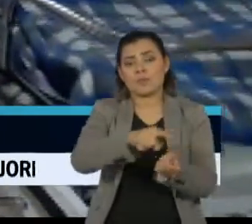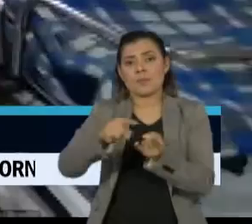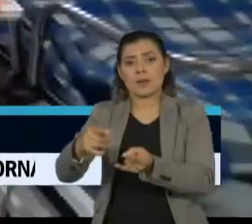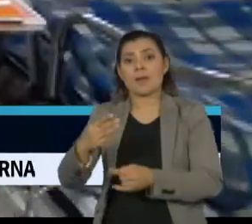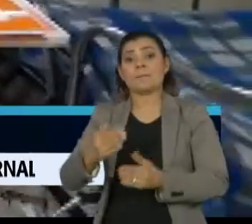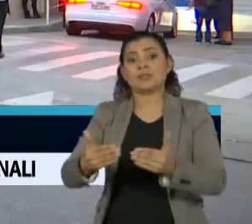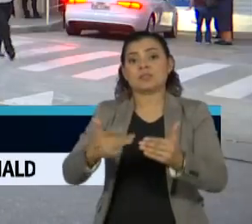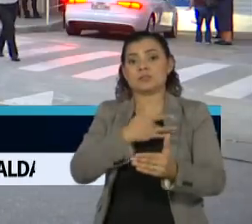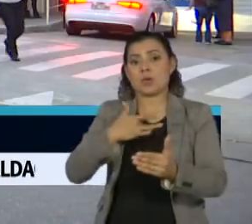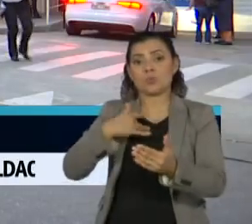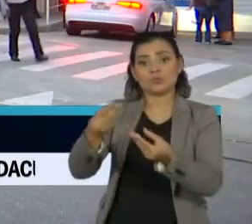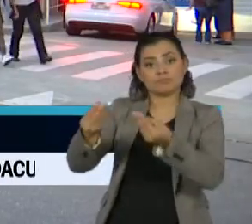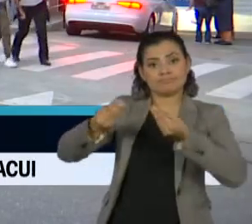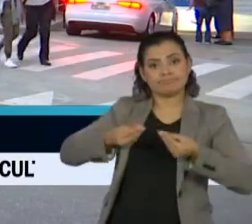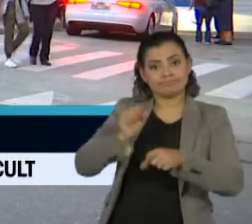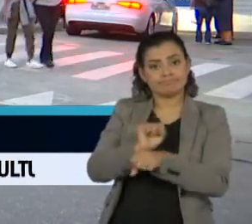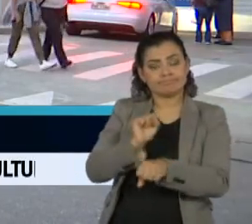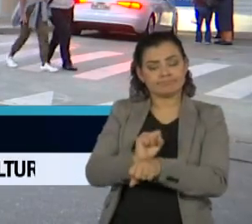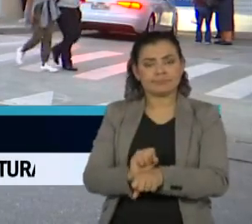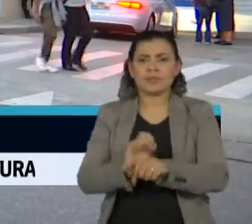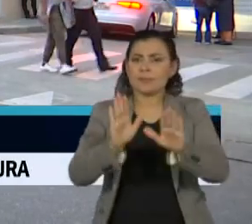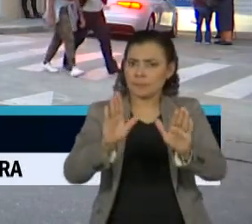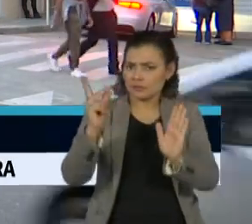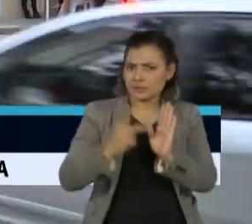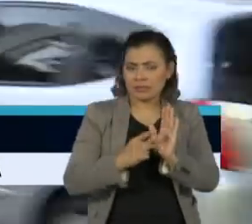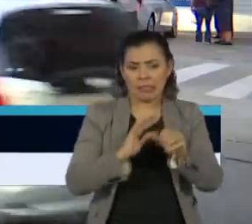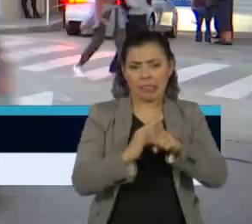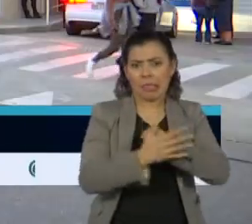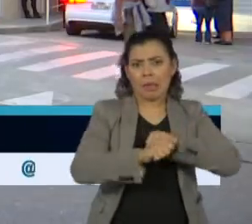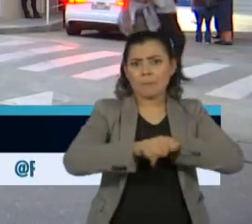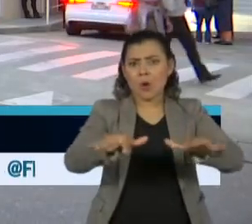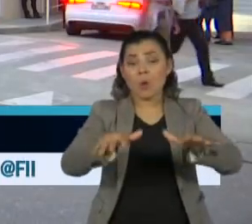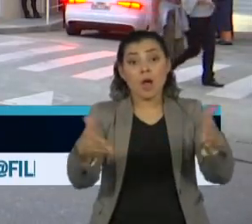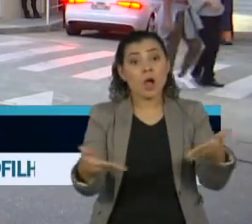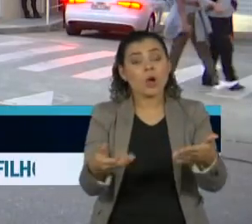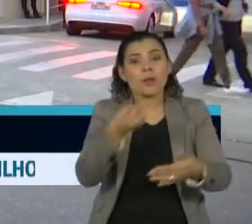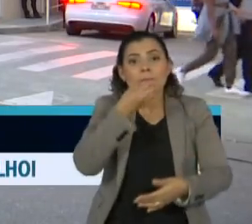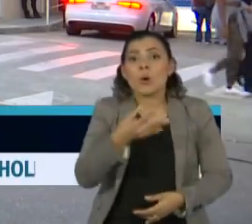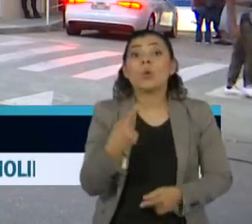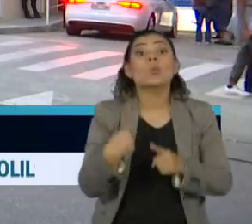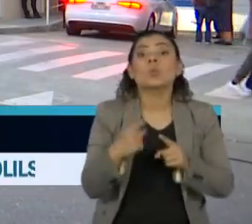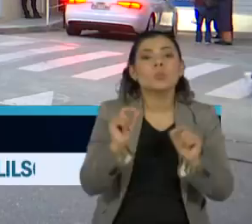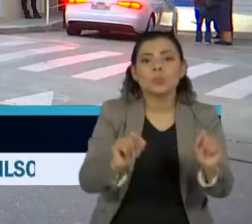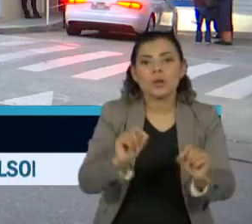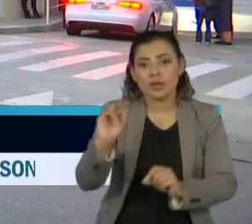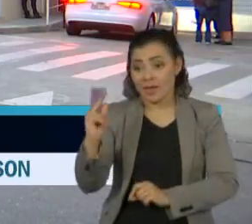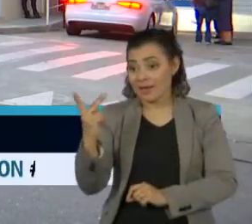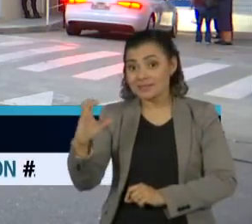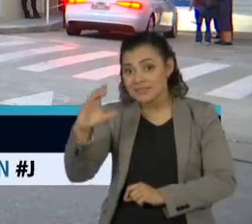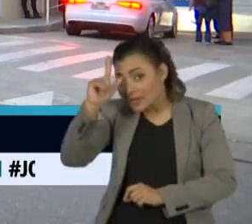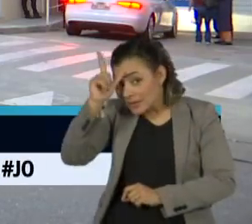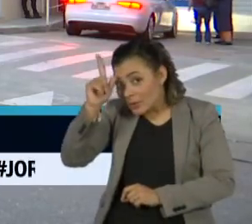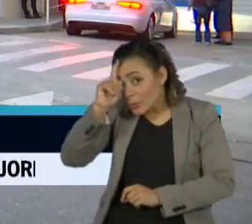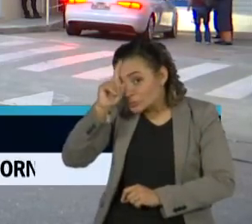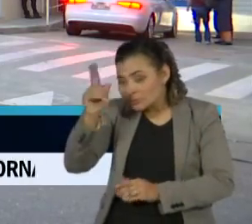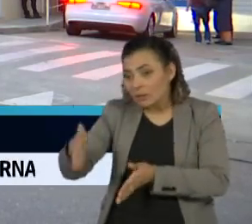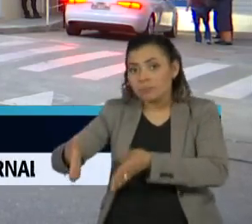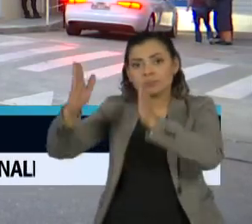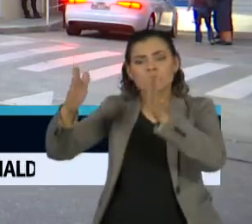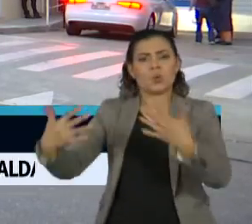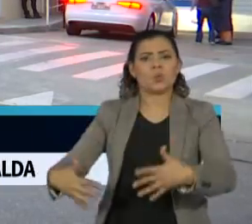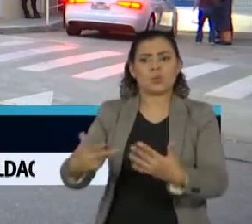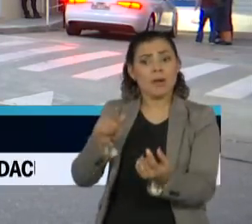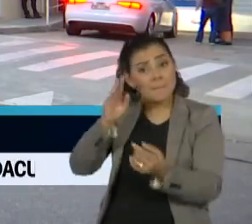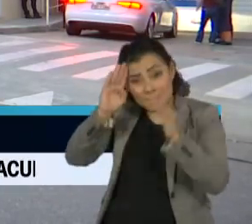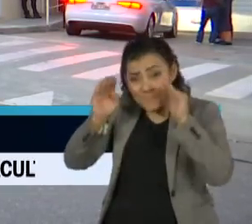Ministério da Saúde. Em meio à turbulência causada pelo coronavírus, uma boa notícia. O Hospital das Clínicas de São Paulo, maior complexo